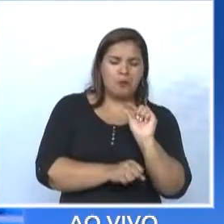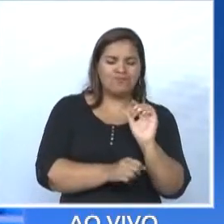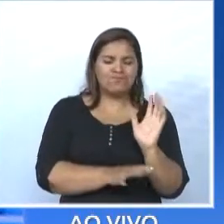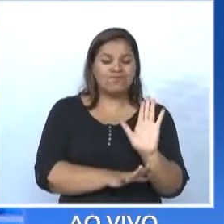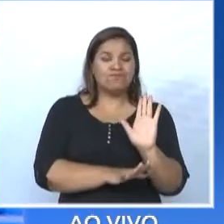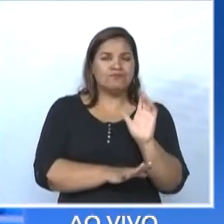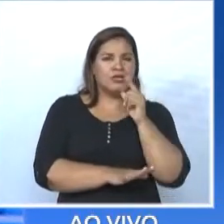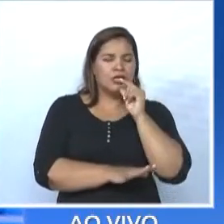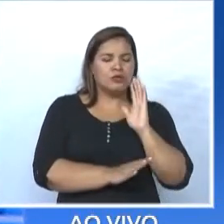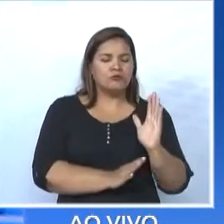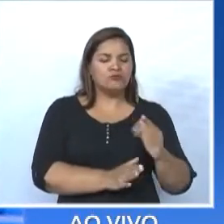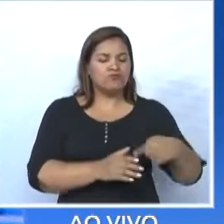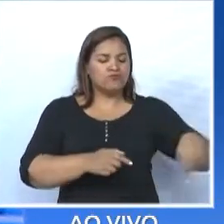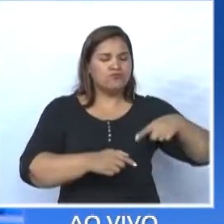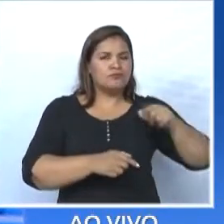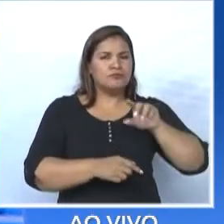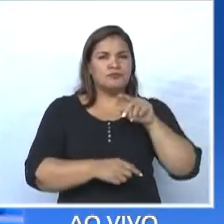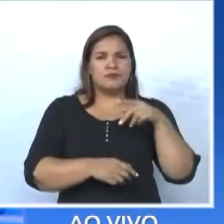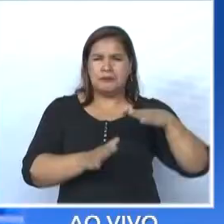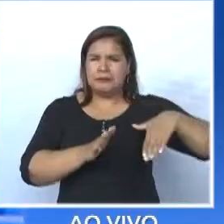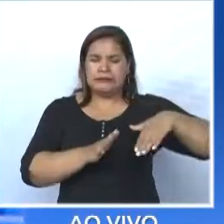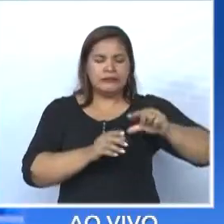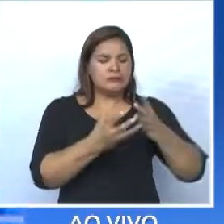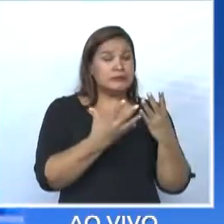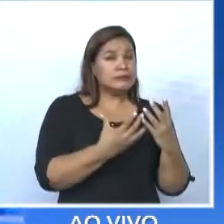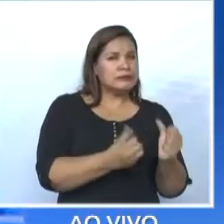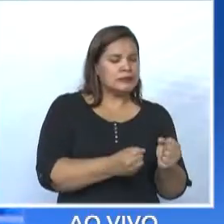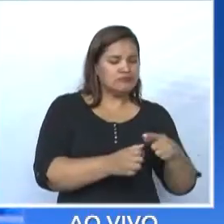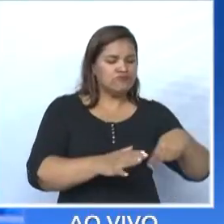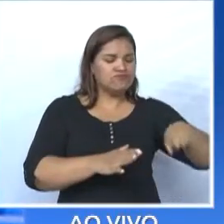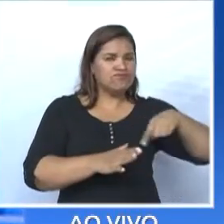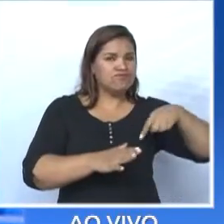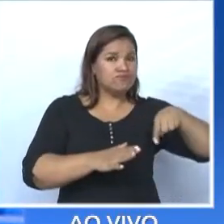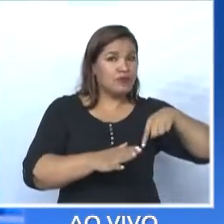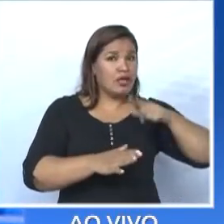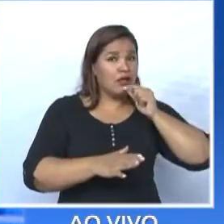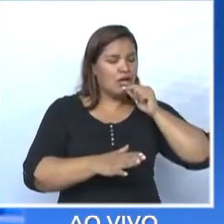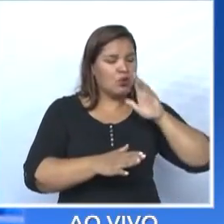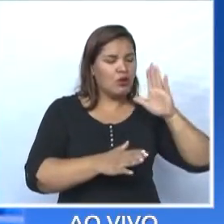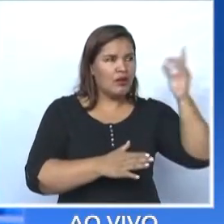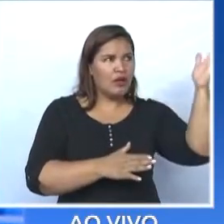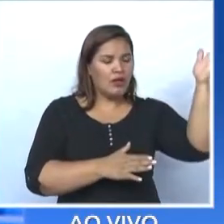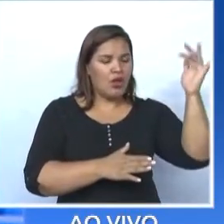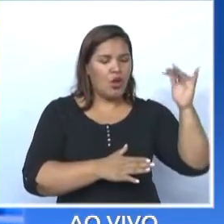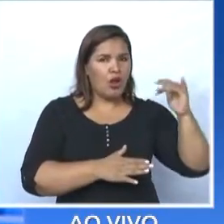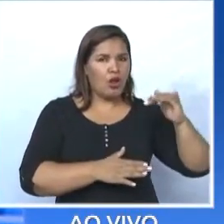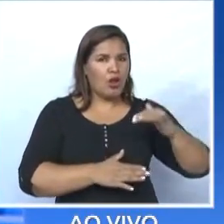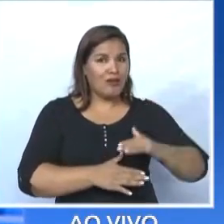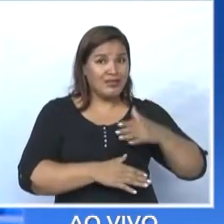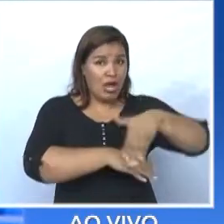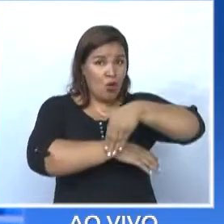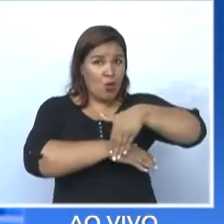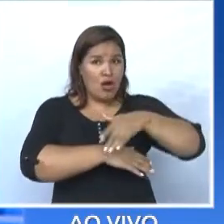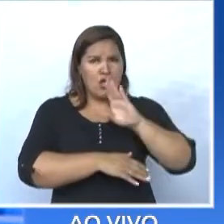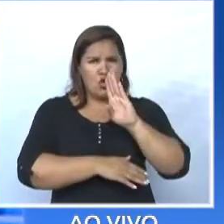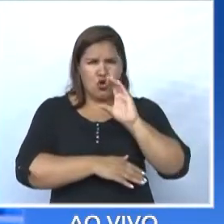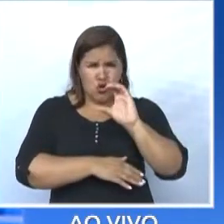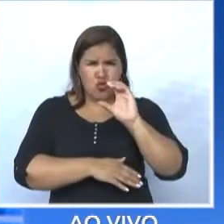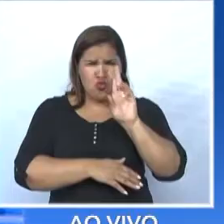chama de piscinas secas, ao redor dos córregos. Então, a água que desce lá na Rua Cuba, por exemplo, lá no começo da